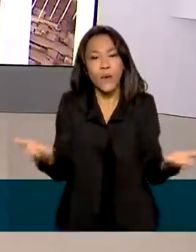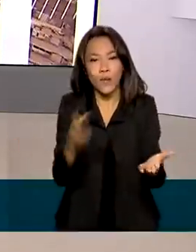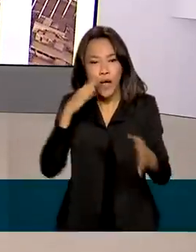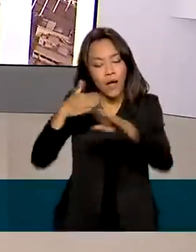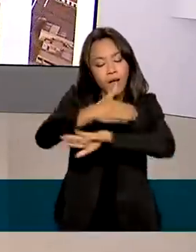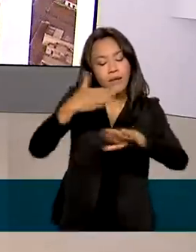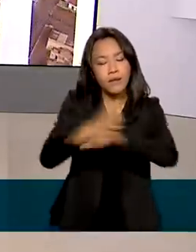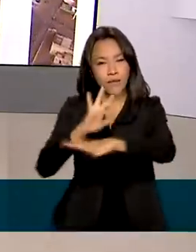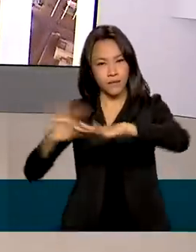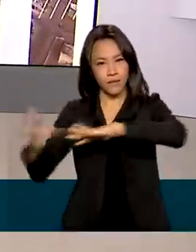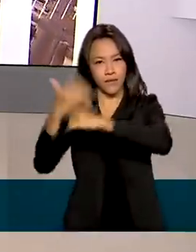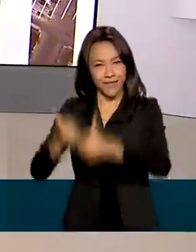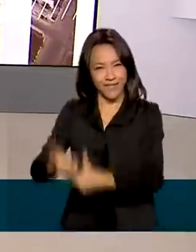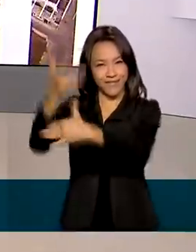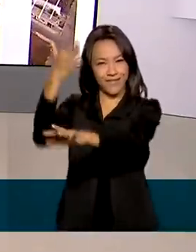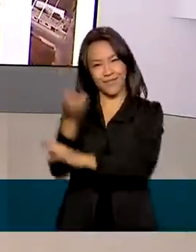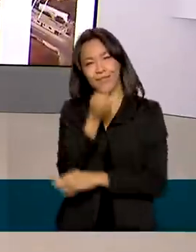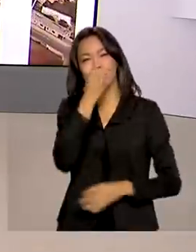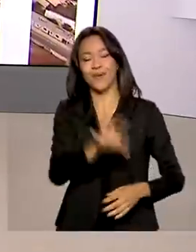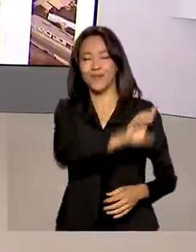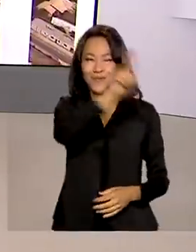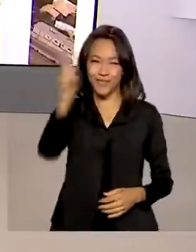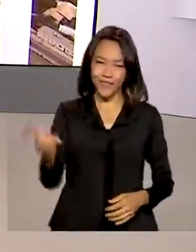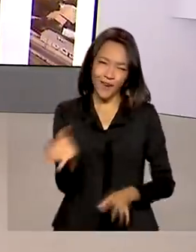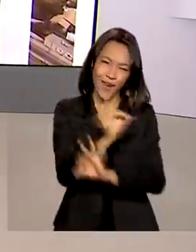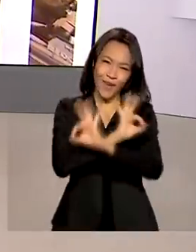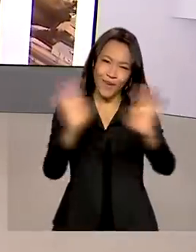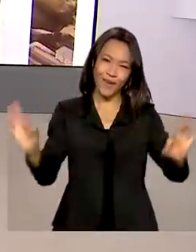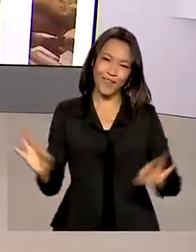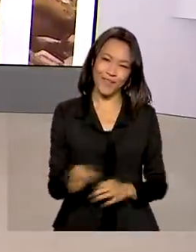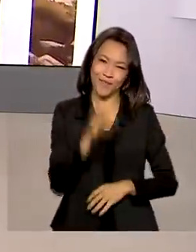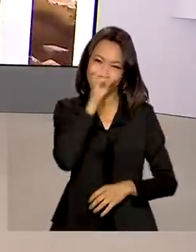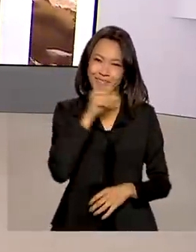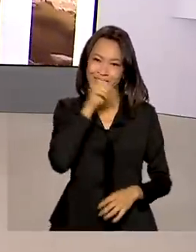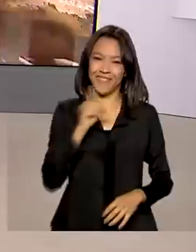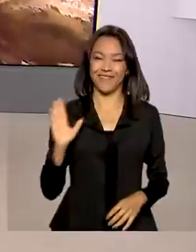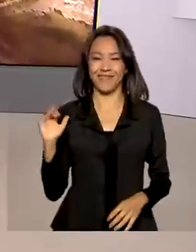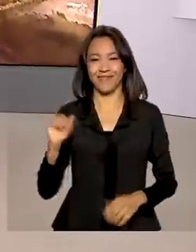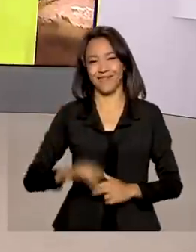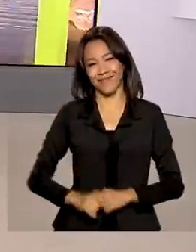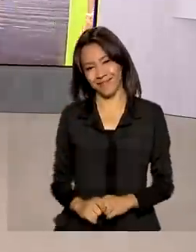as nossas redes sociais. Para você, um bom dia e um ótimo fim de semana. Um